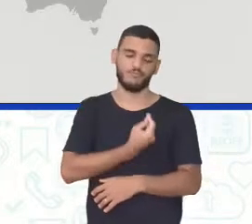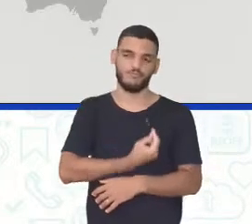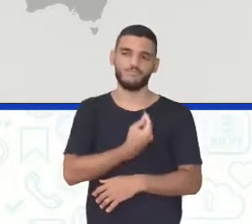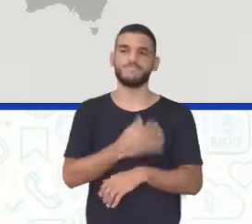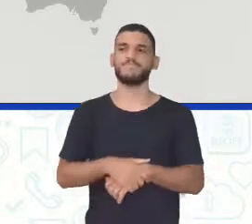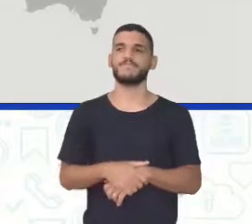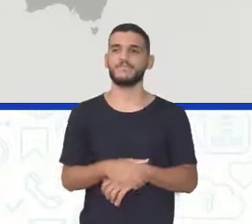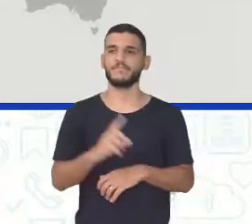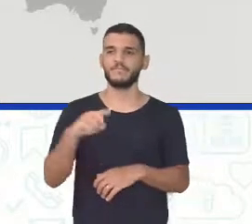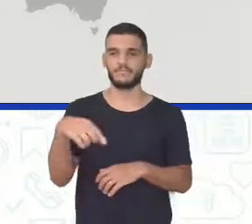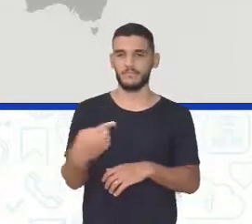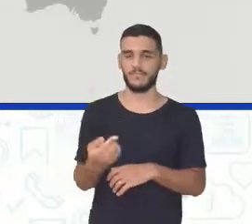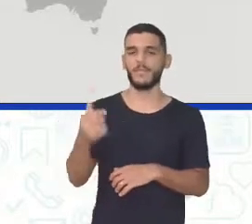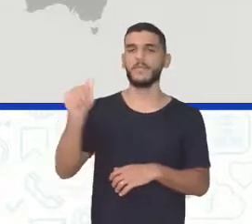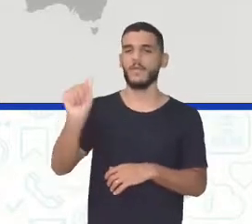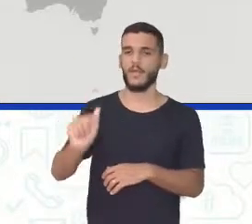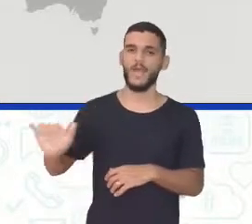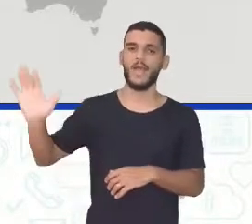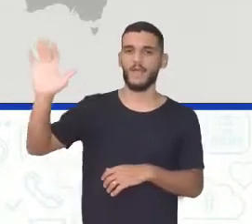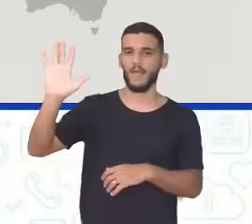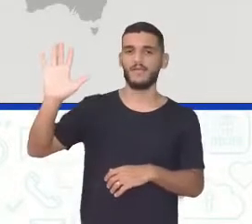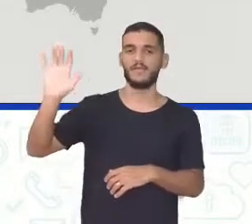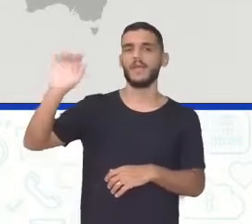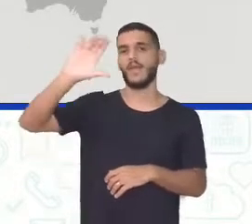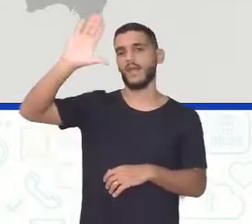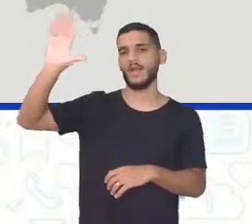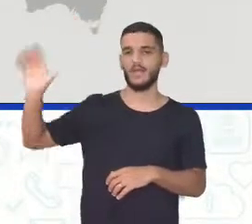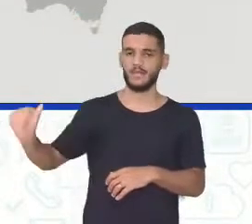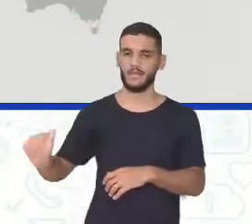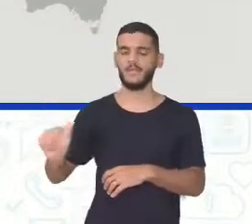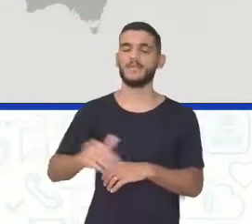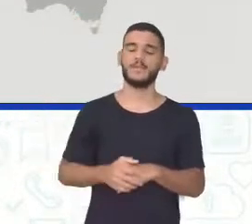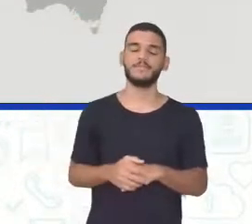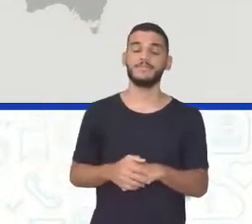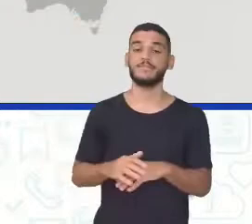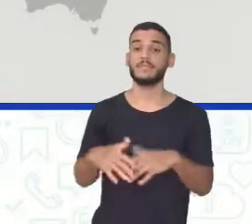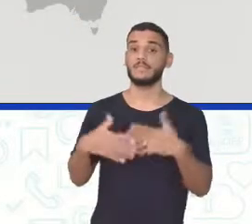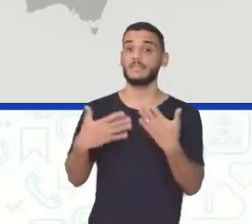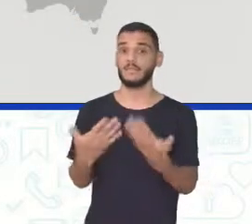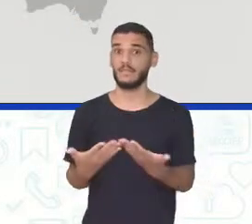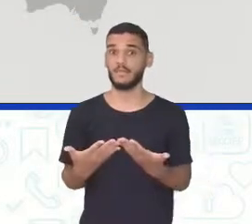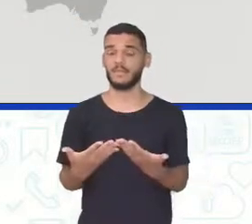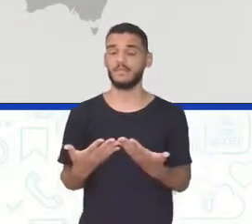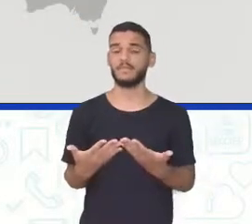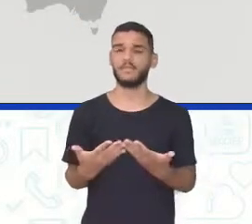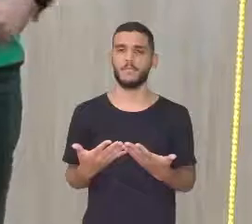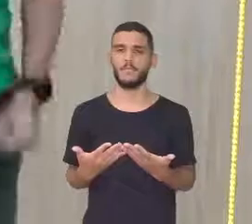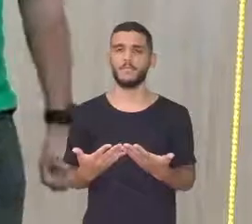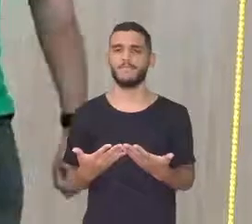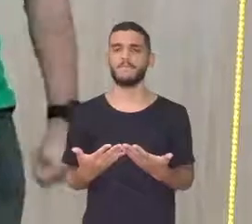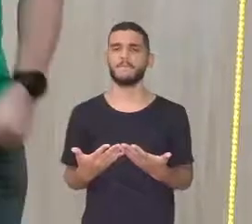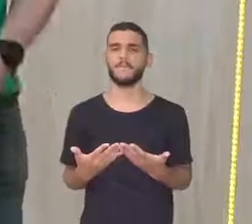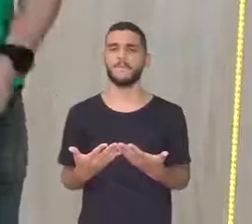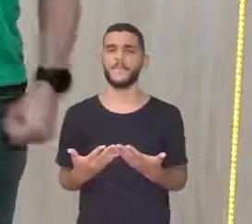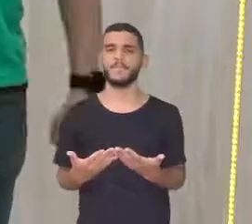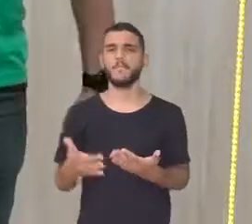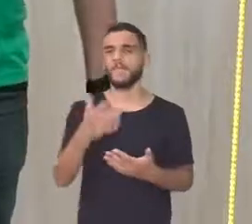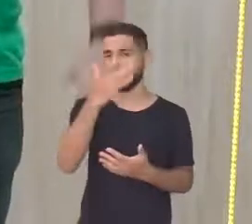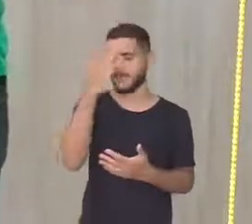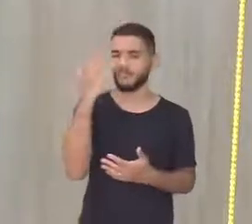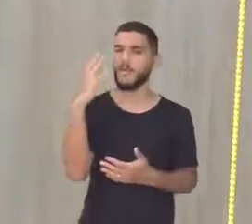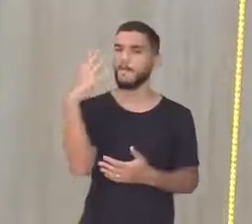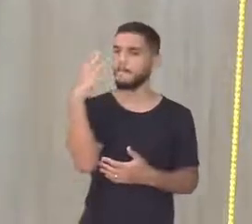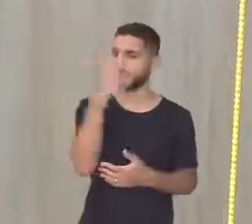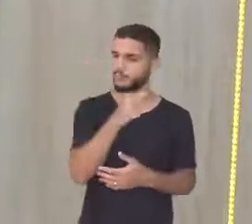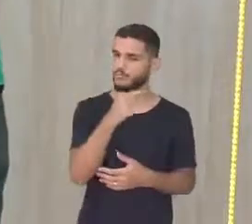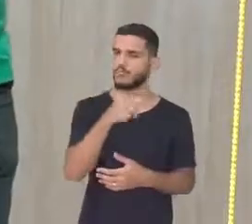Depois da Ásia E África E aí meu povo bonito Da minha cidade Do meu Recife